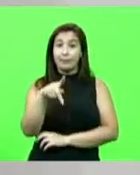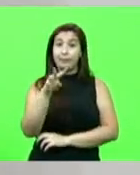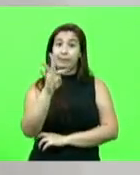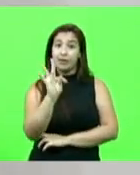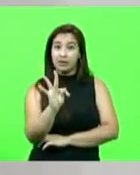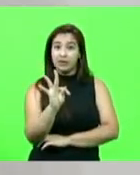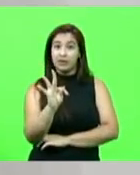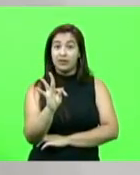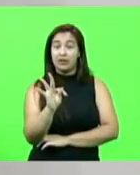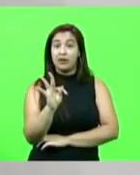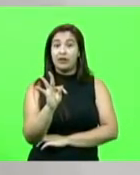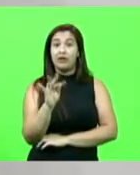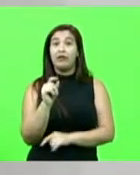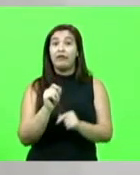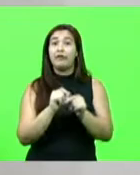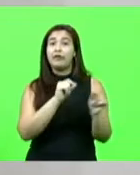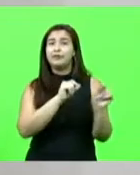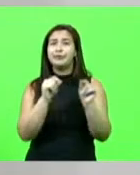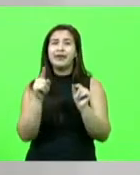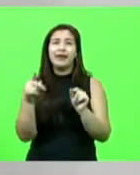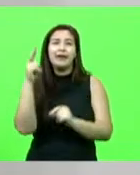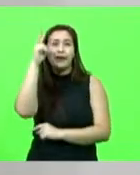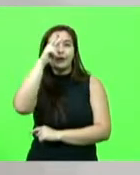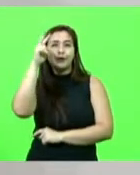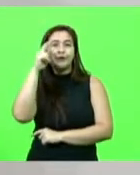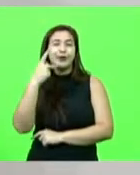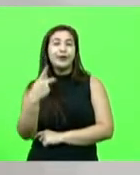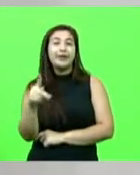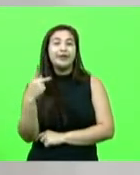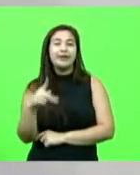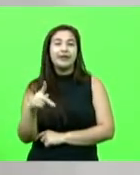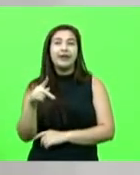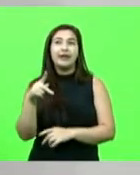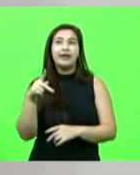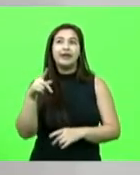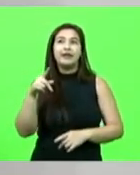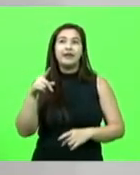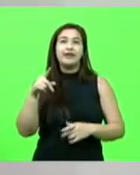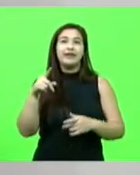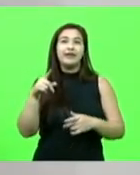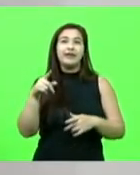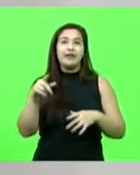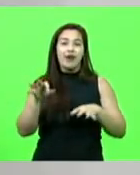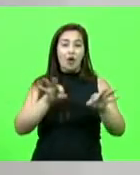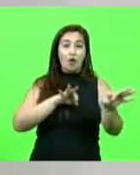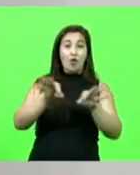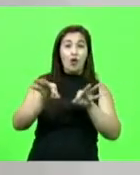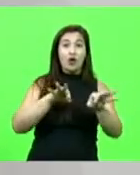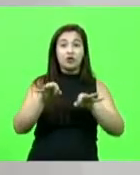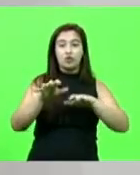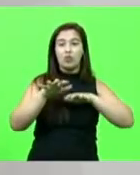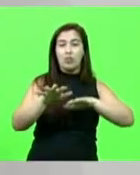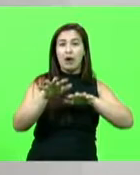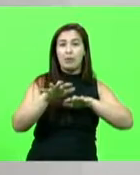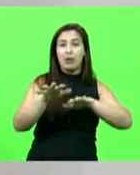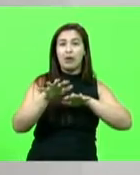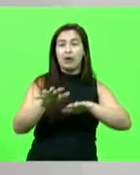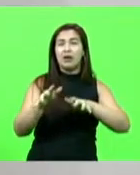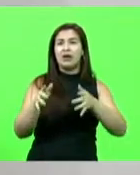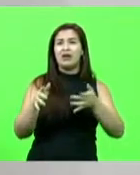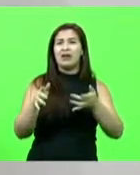toda essa sua lindíssima biografia para liderar um movimento que Vili Pendiocco cometeu